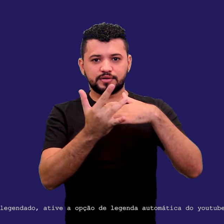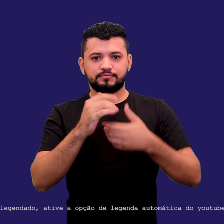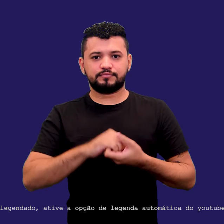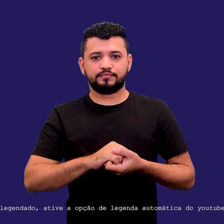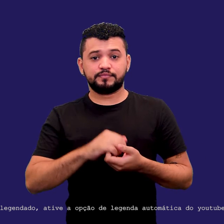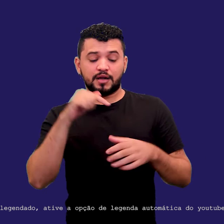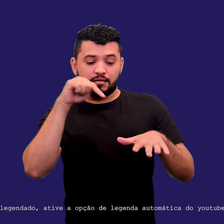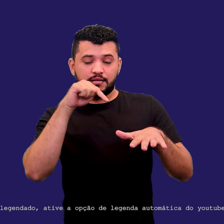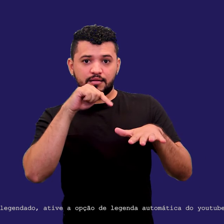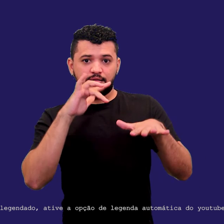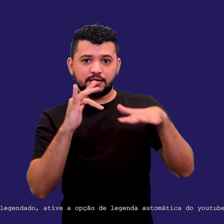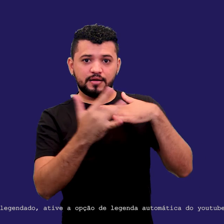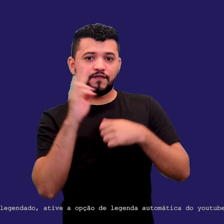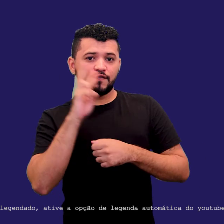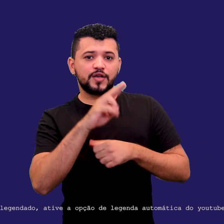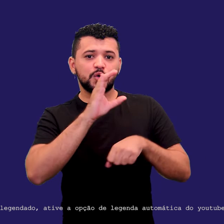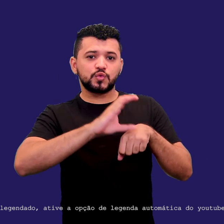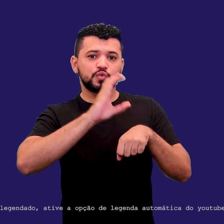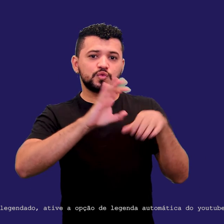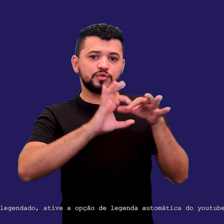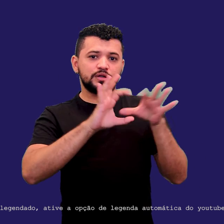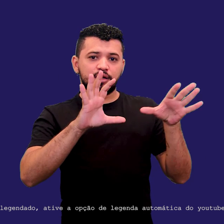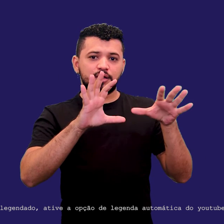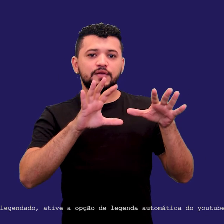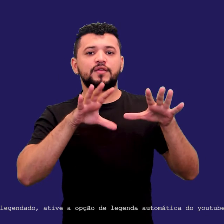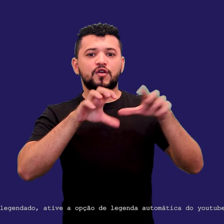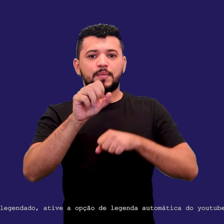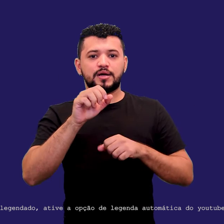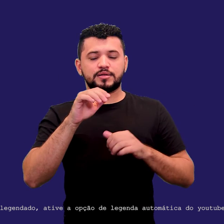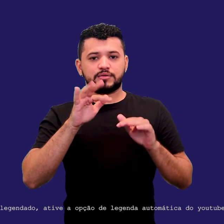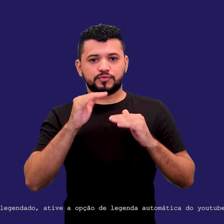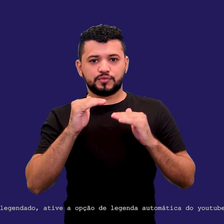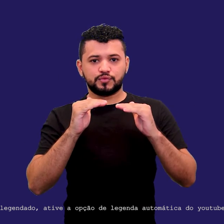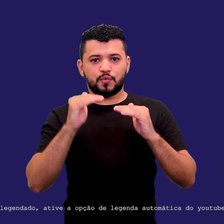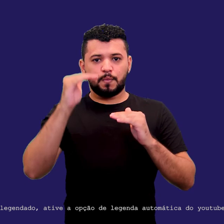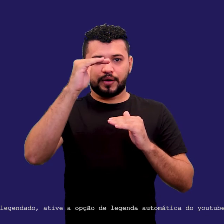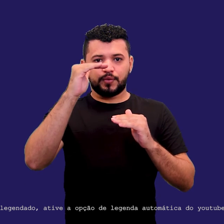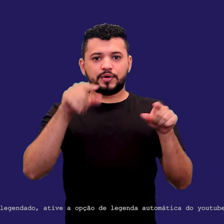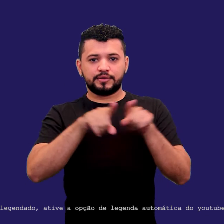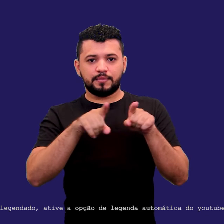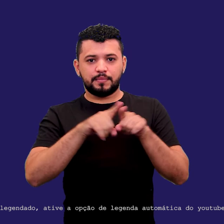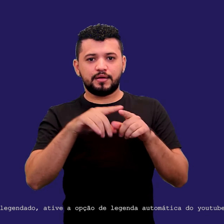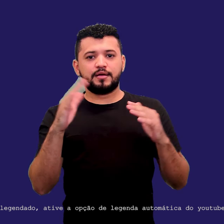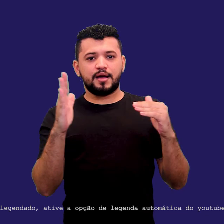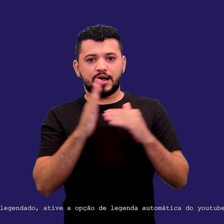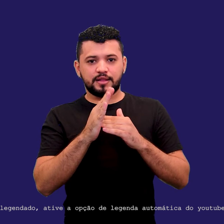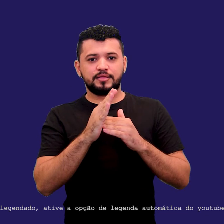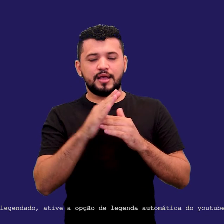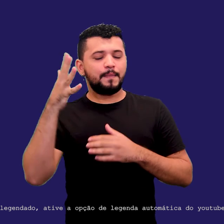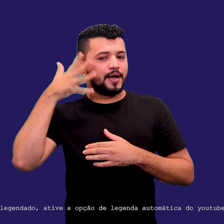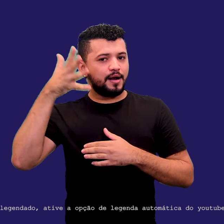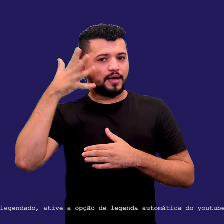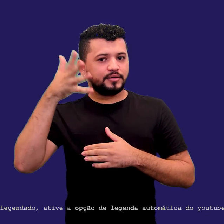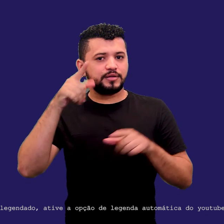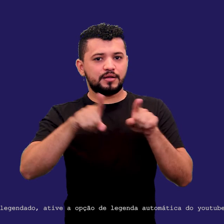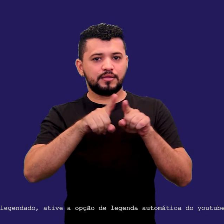redes sociais. Lá você confere os cursos livres, graduação, MBA e até a programação